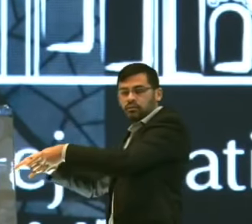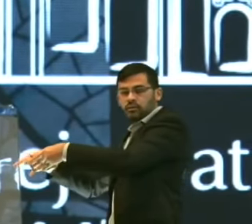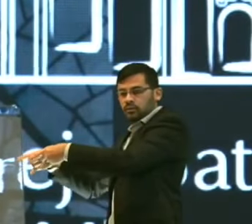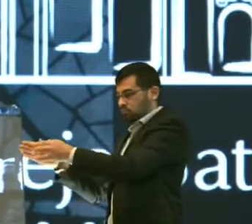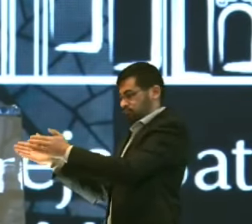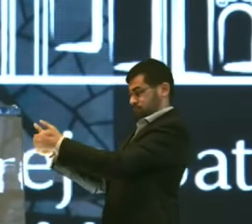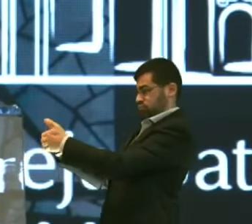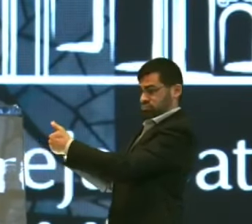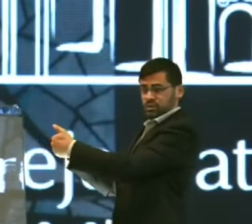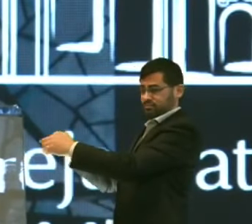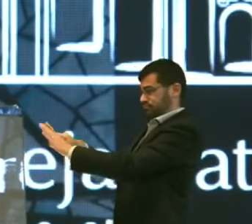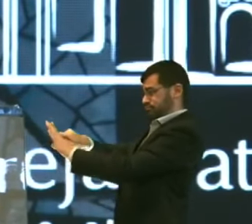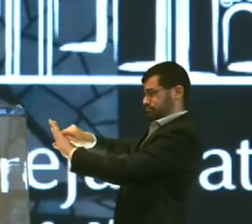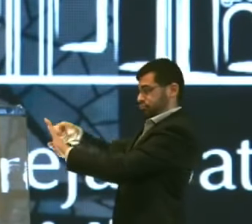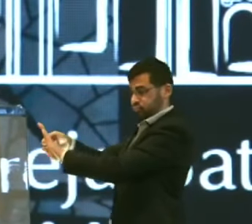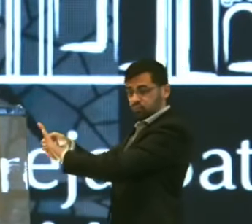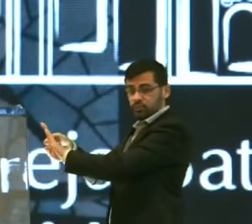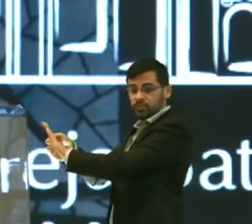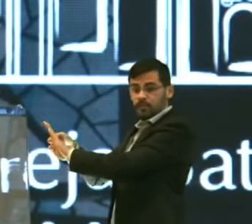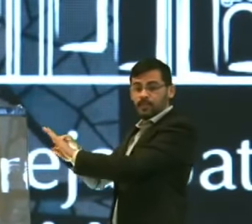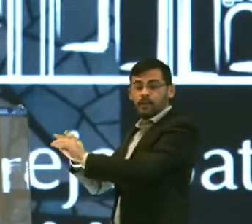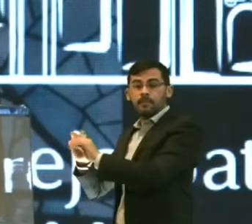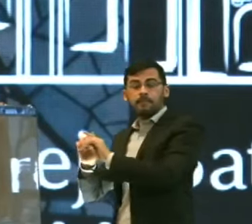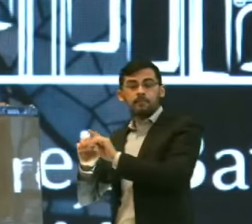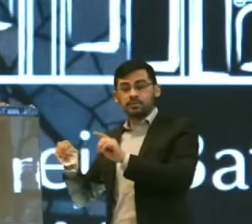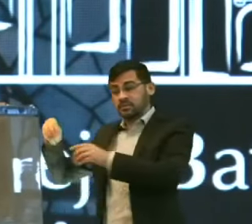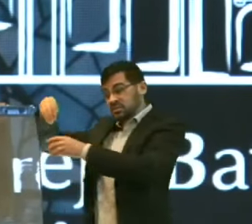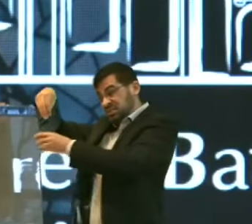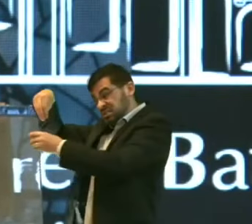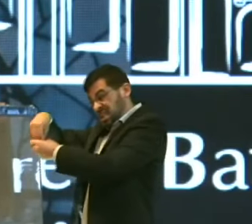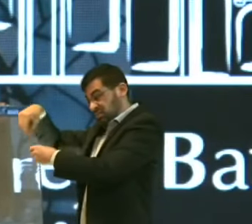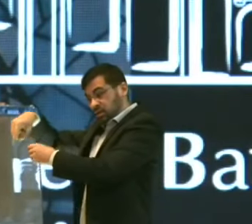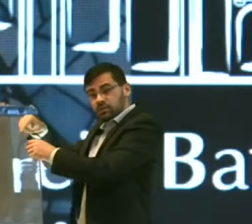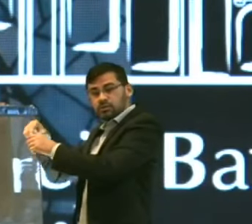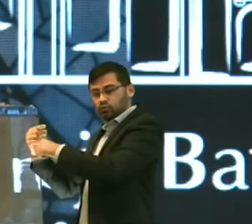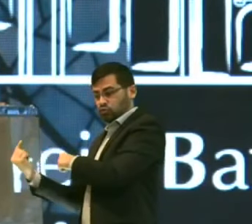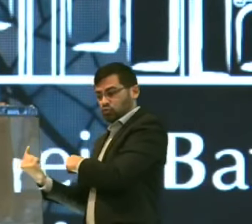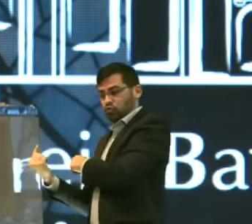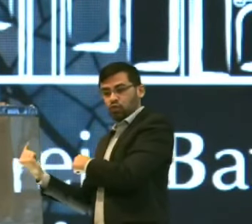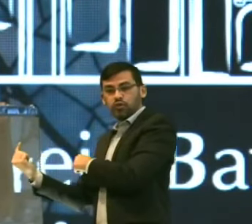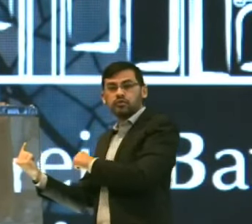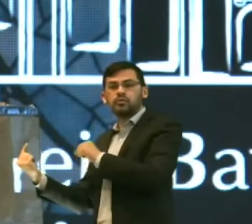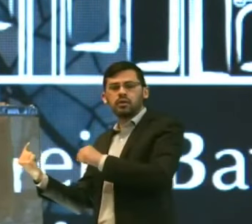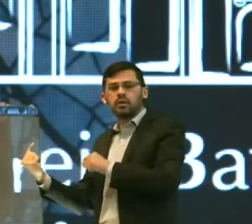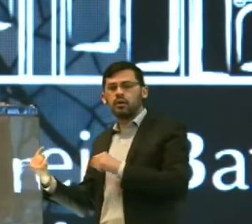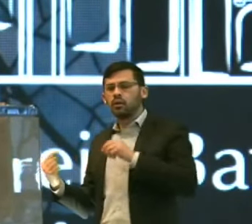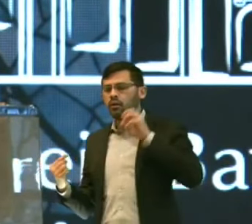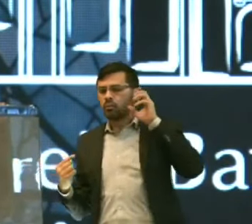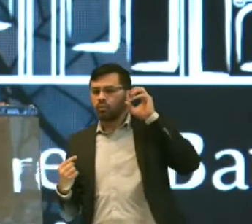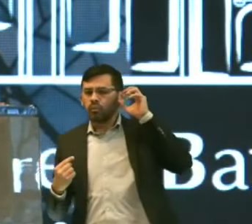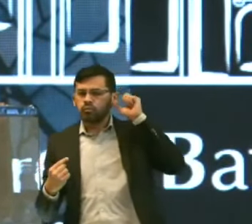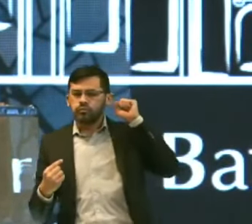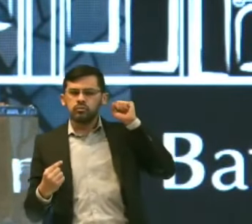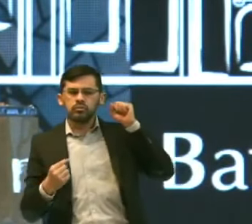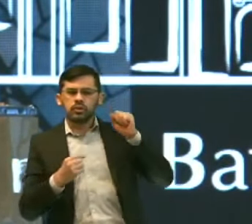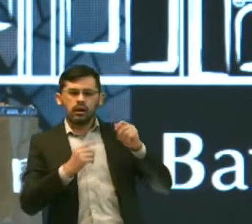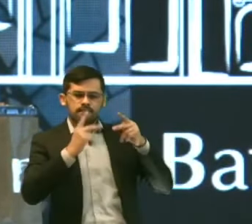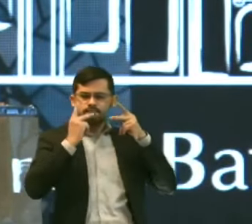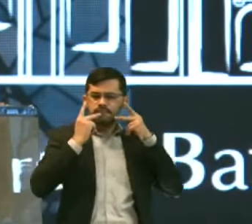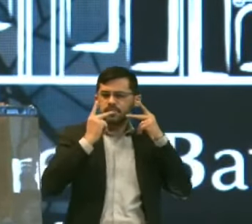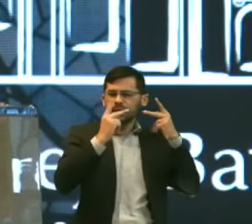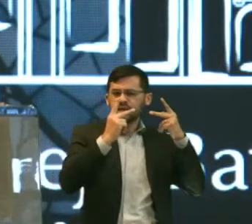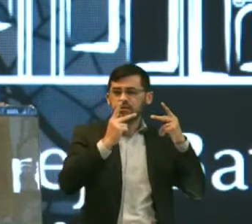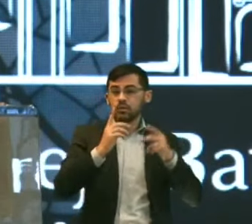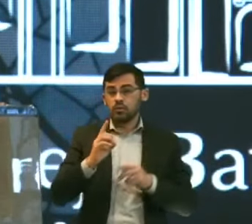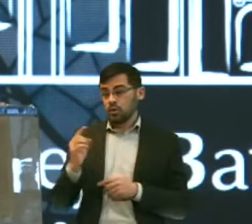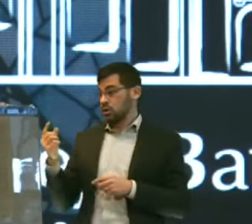vexame E lá no quarto Bêbado Ele ouviu A palavra de Deus E lá